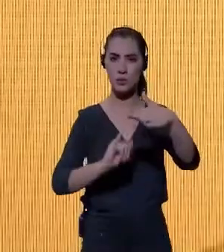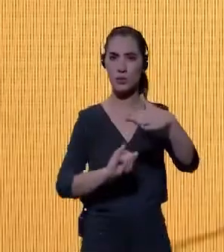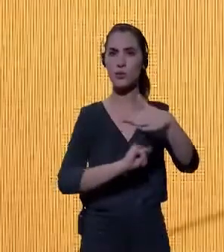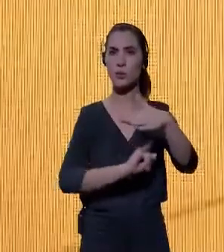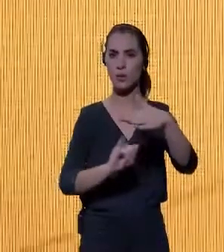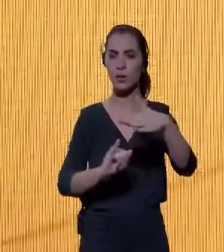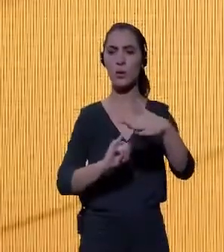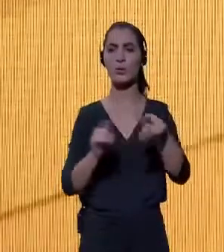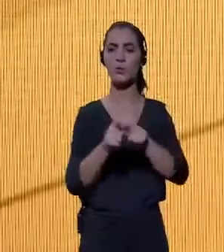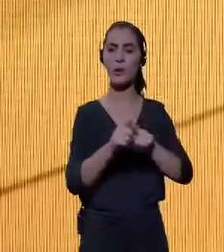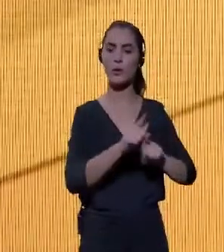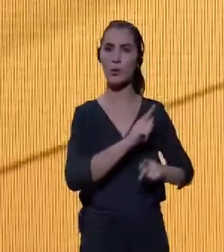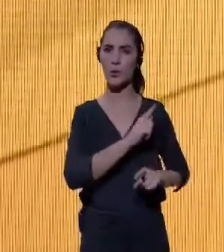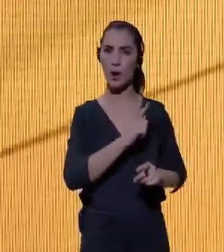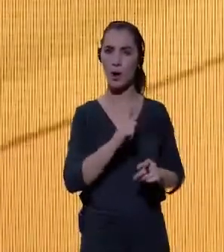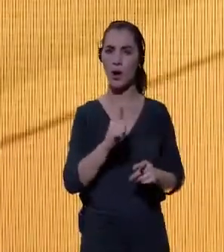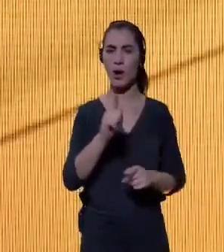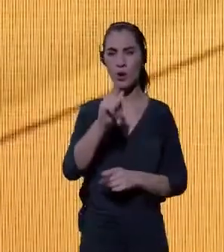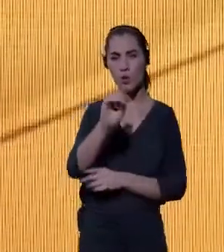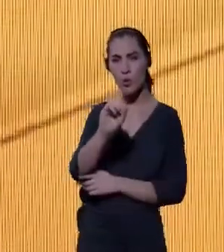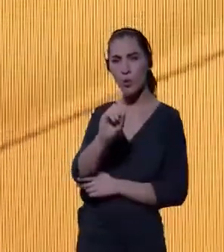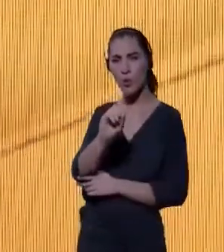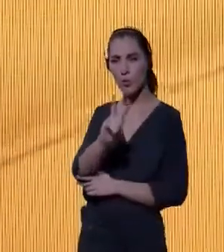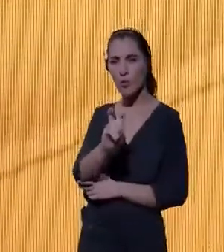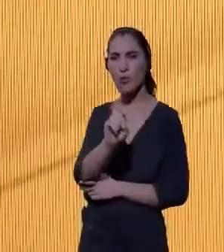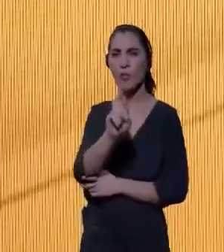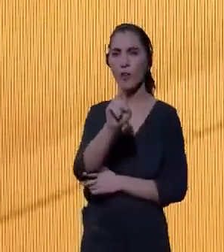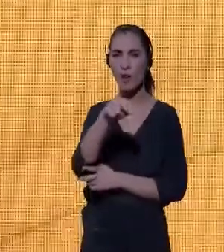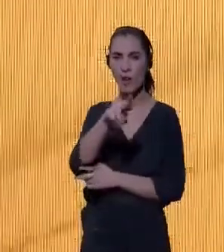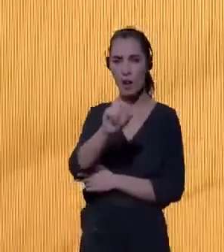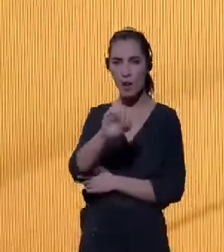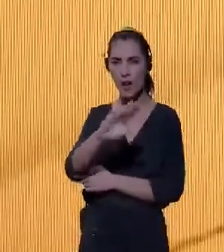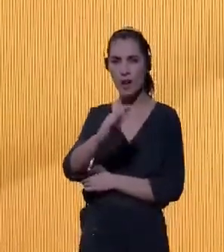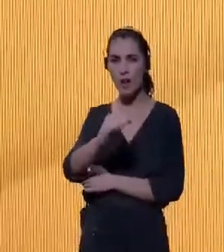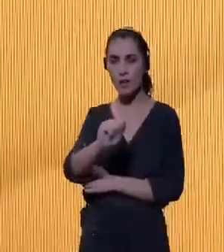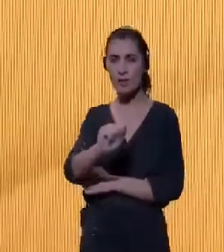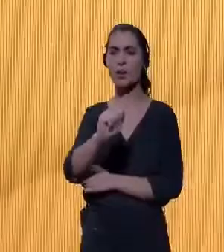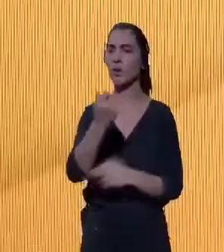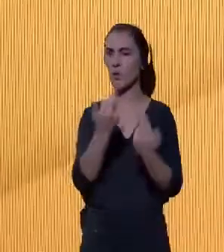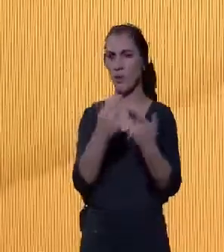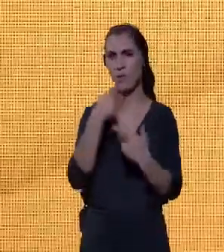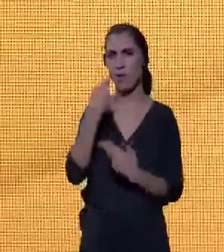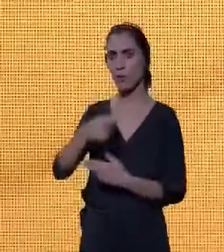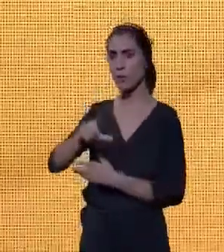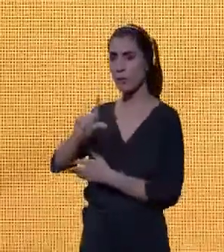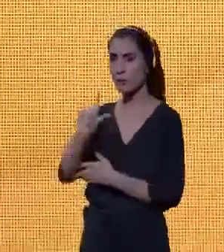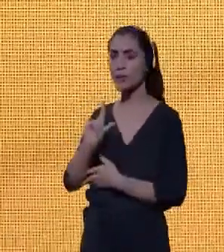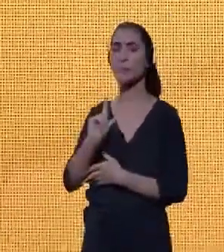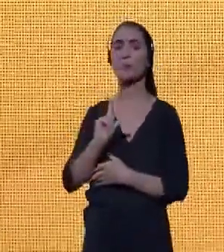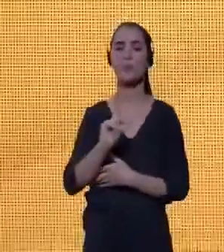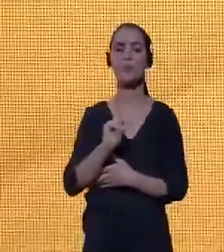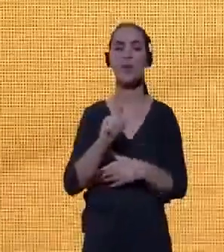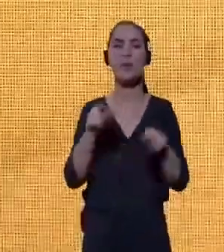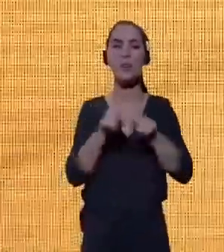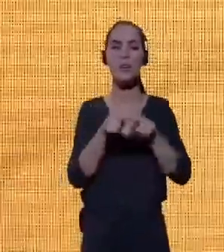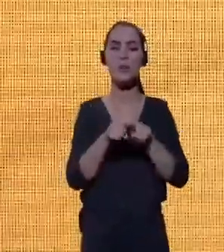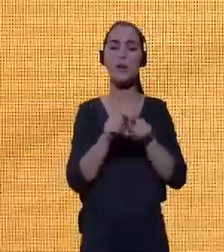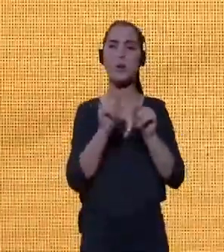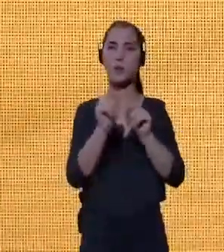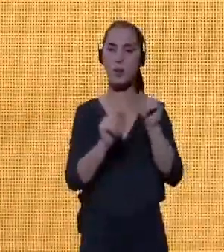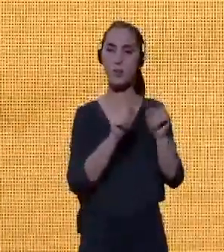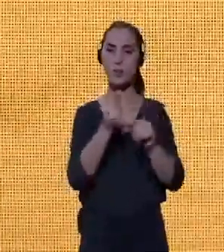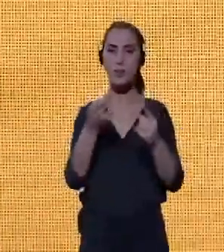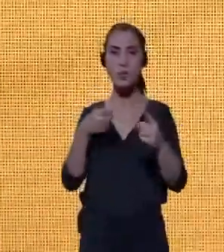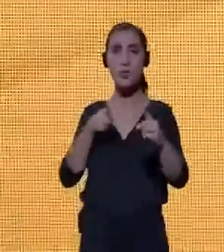governança, como foi bem relatado aqui, mas, sobretudo, isso se orienta pelos